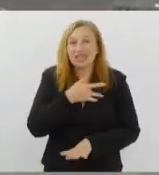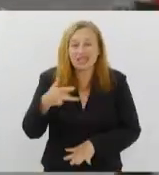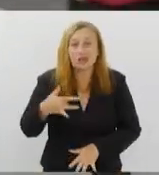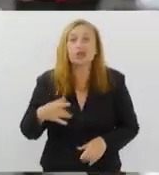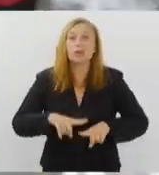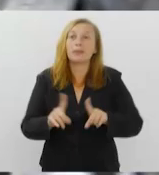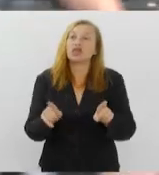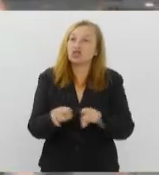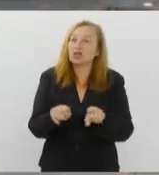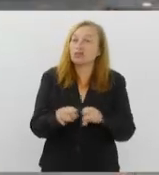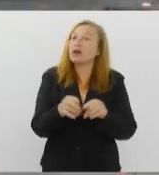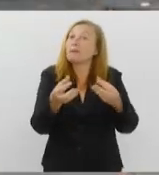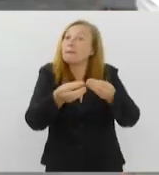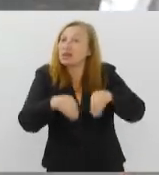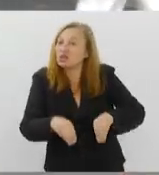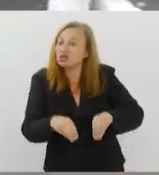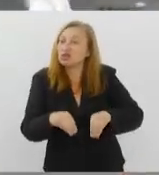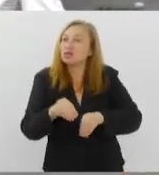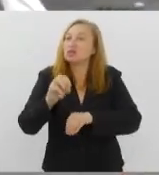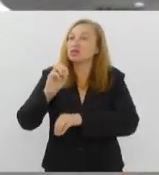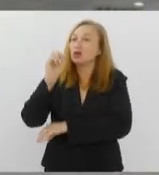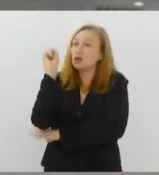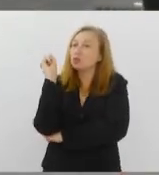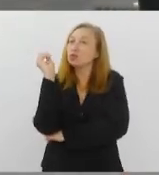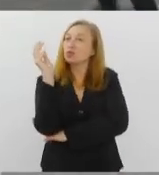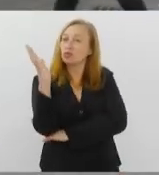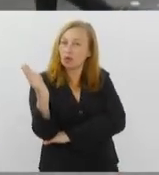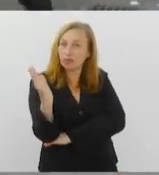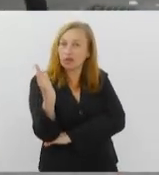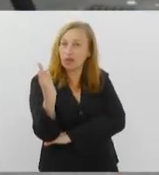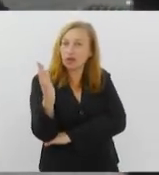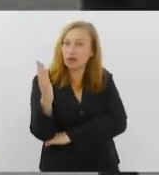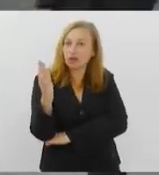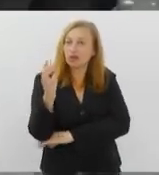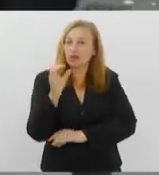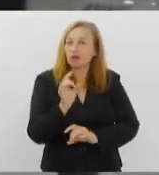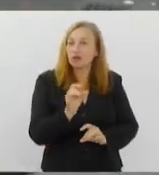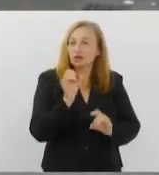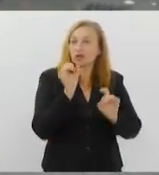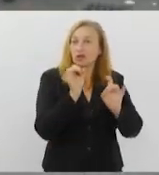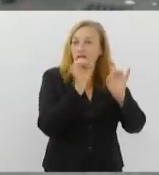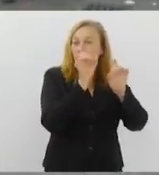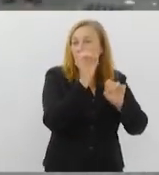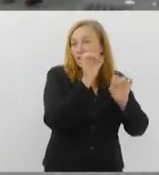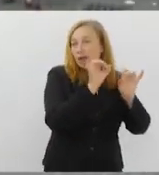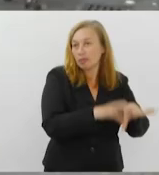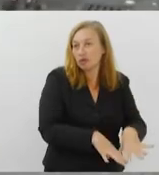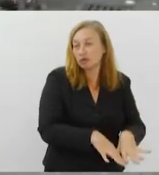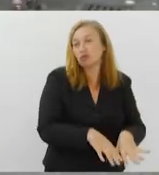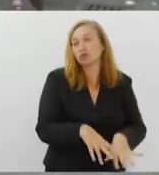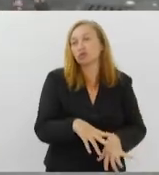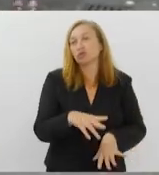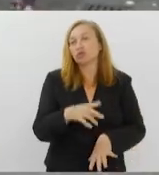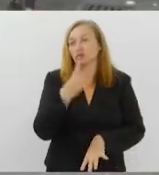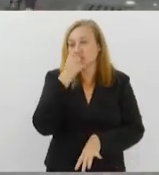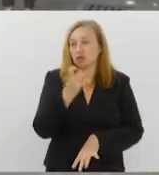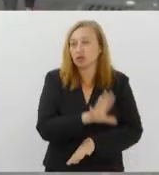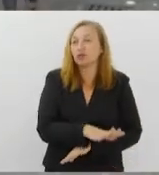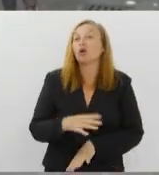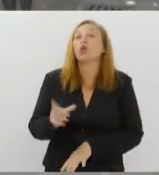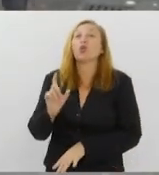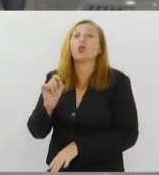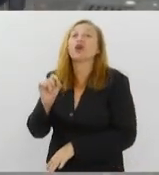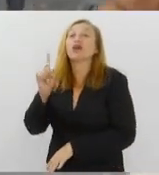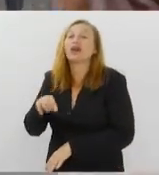mas também causa prejuízos para o meio ambiente com o descarte irregular desse produto. Então, o cigarro eletrônico, o é?